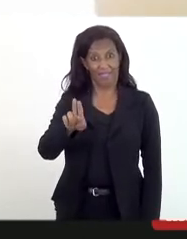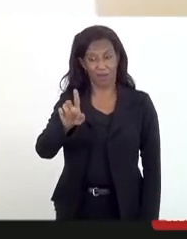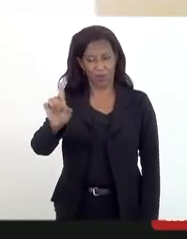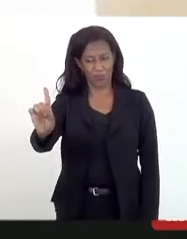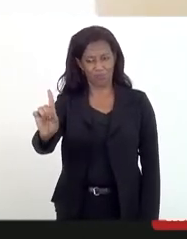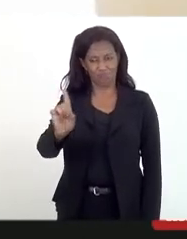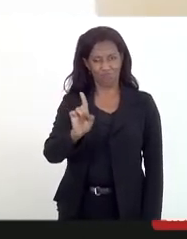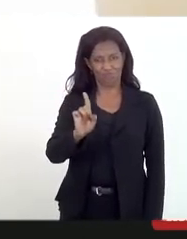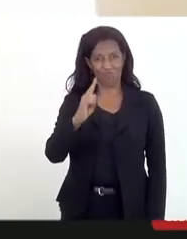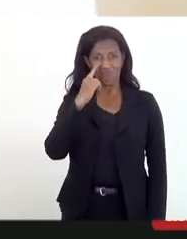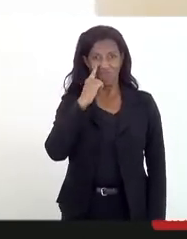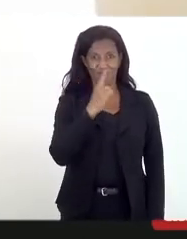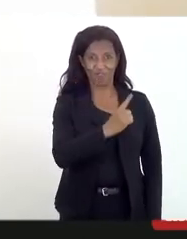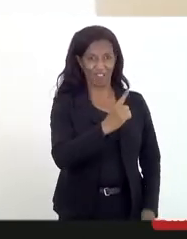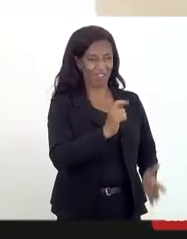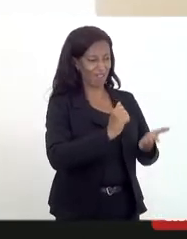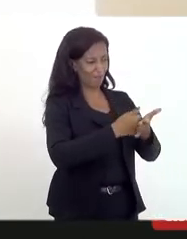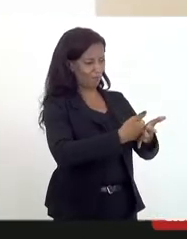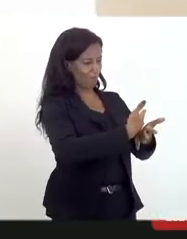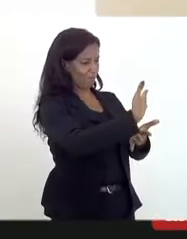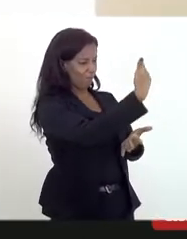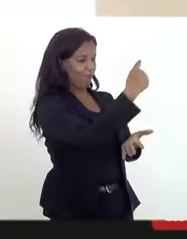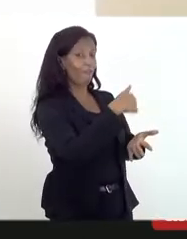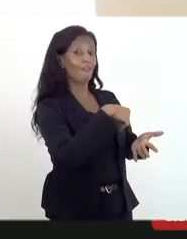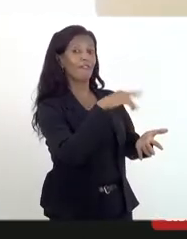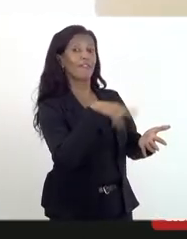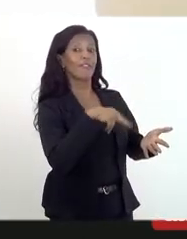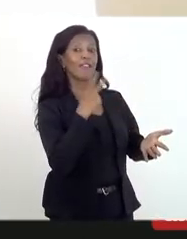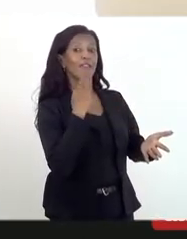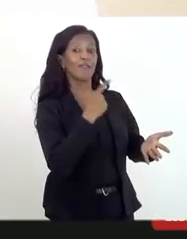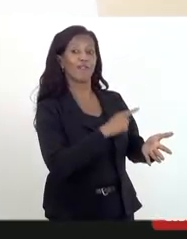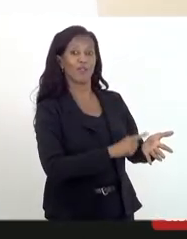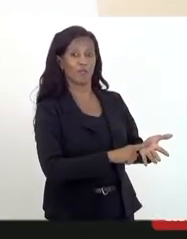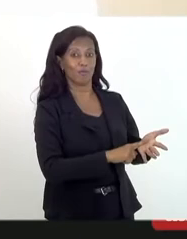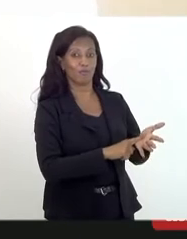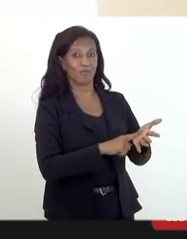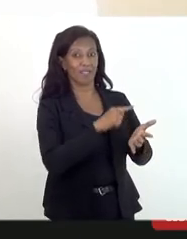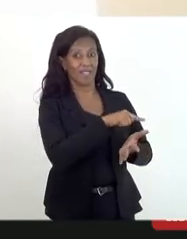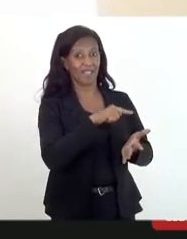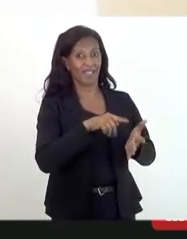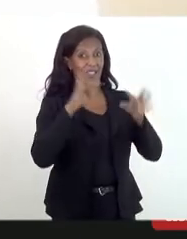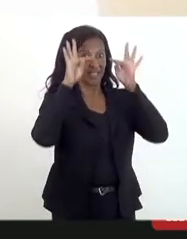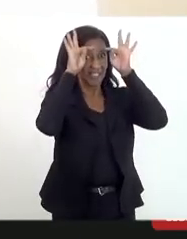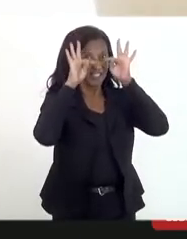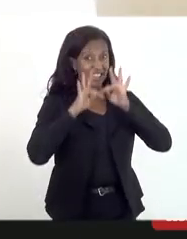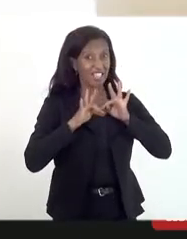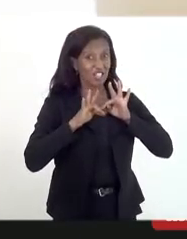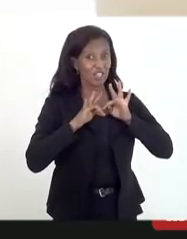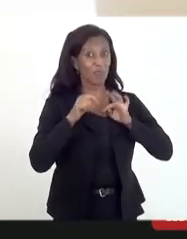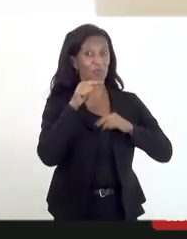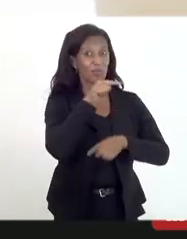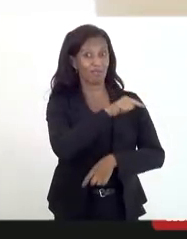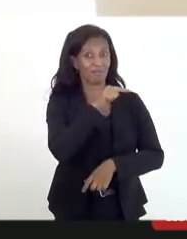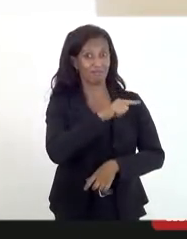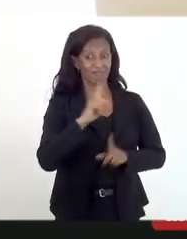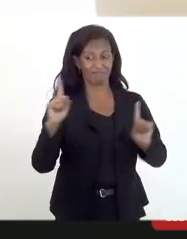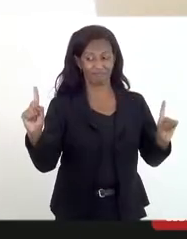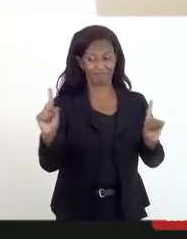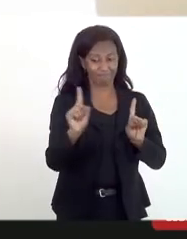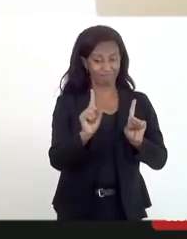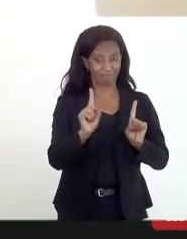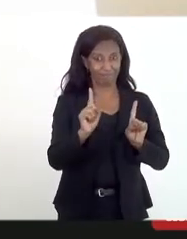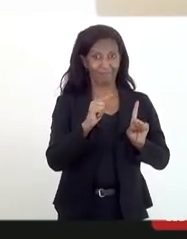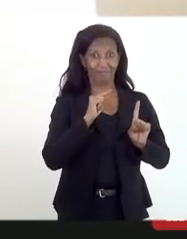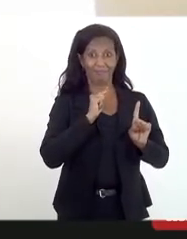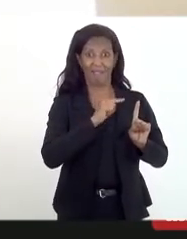informação. Evidentemente, essas testemunhas vítimas serão ouvidas, ainda que não na presença, mas os seus dados